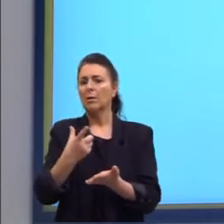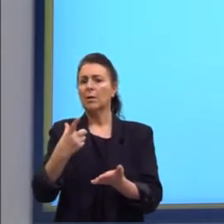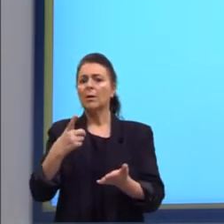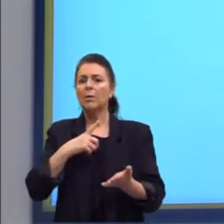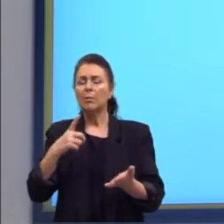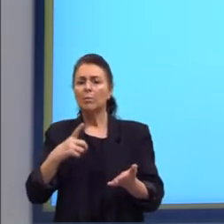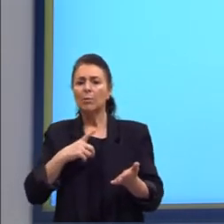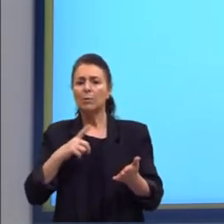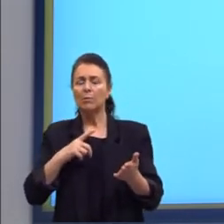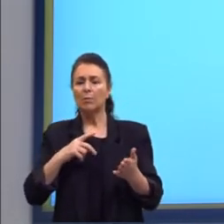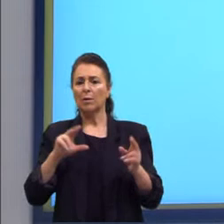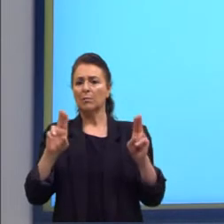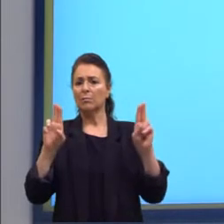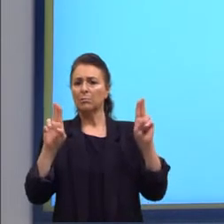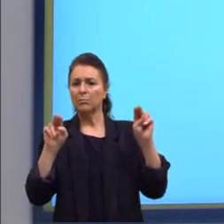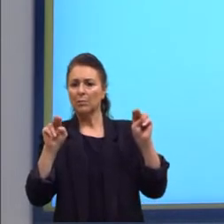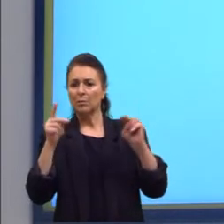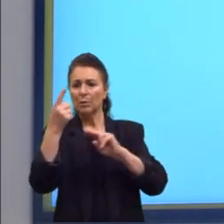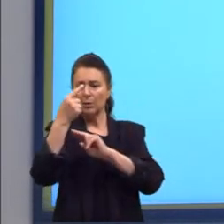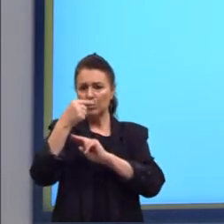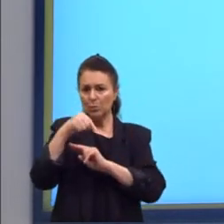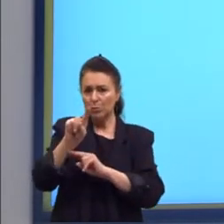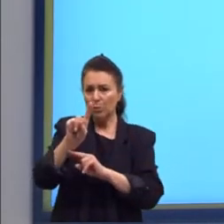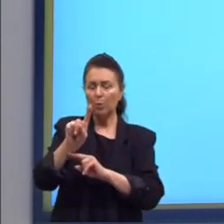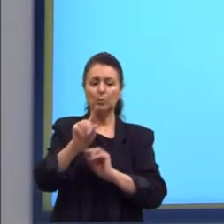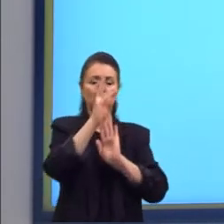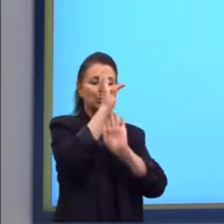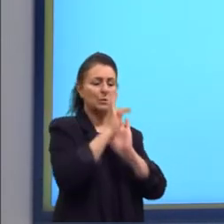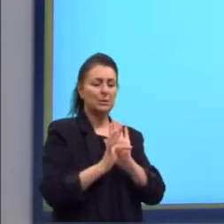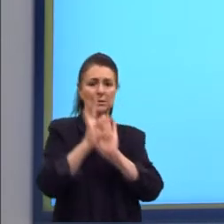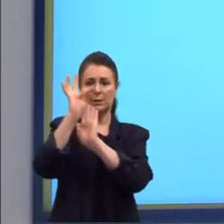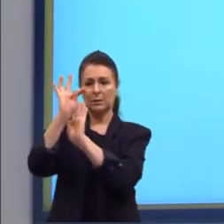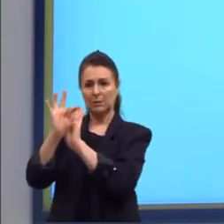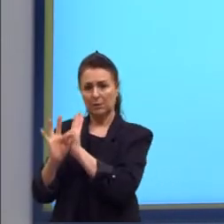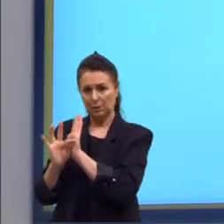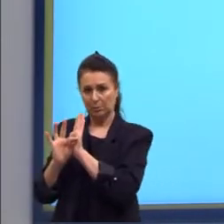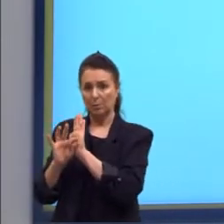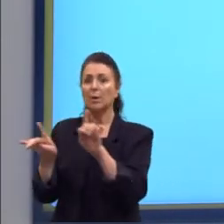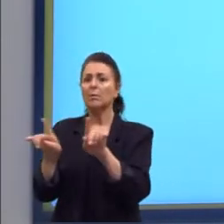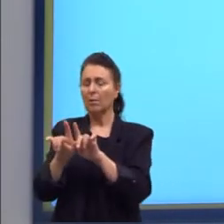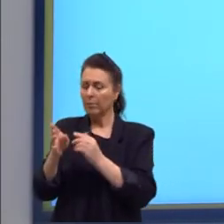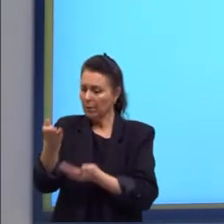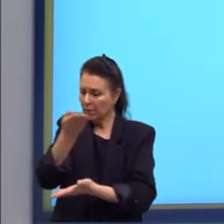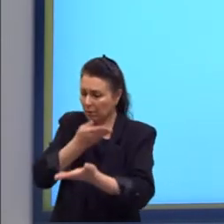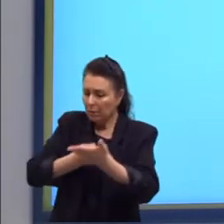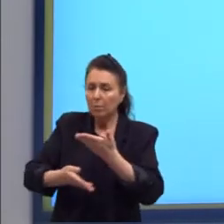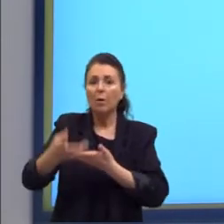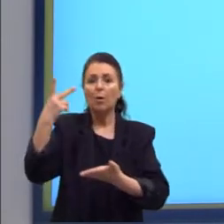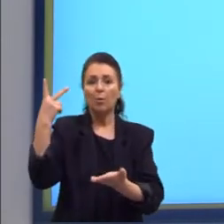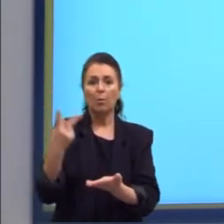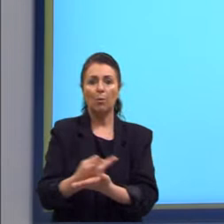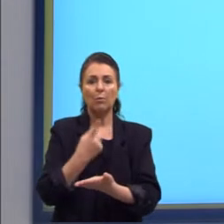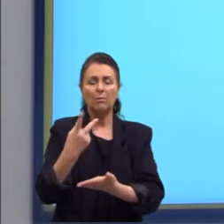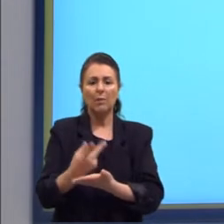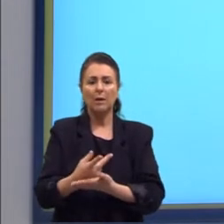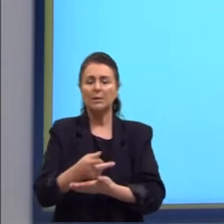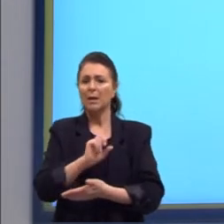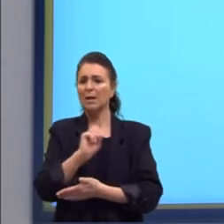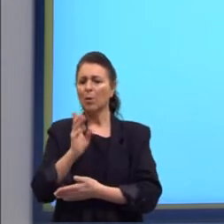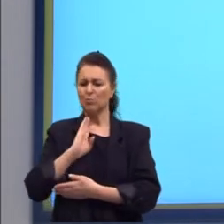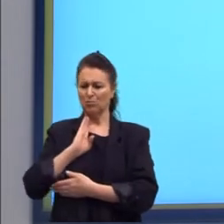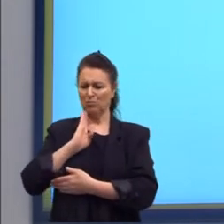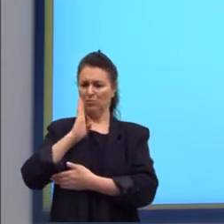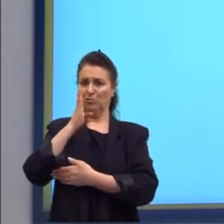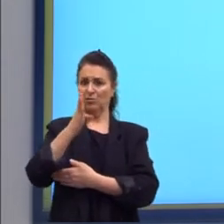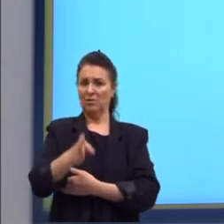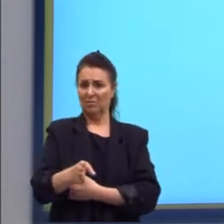a elementos que são de outros textos. É uma intertextualidade que acontece de maneira mais indireta, de